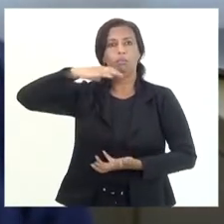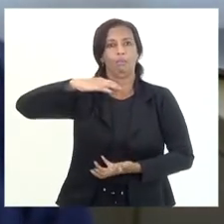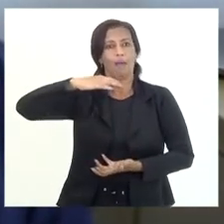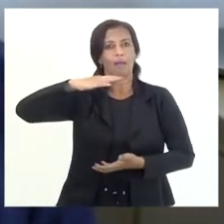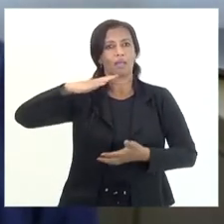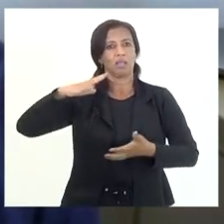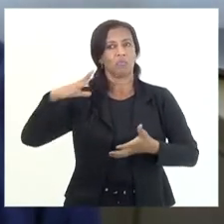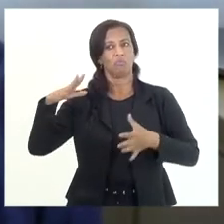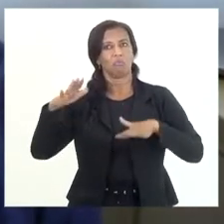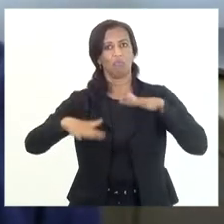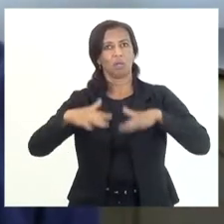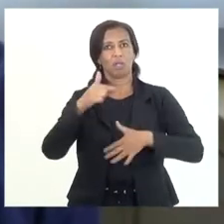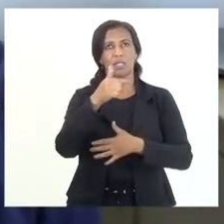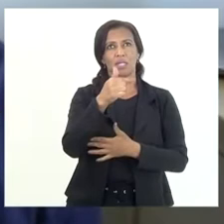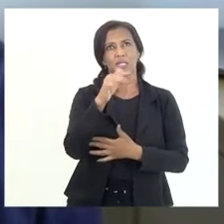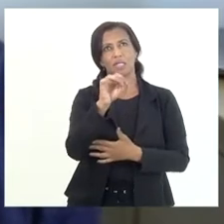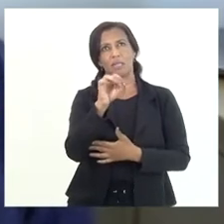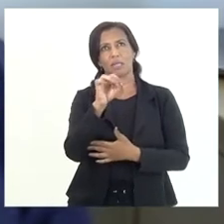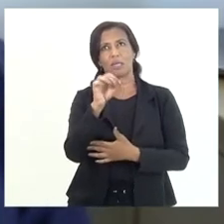proximidade de US 70,